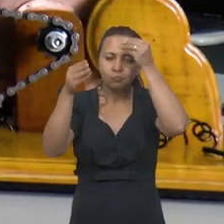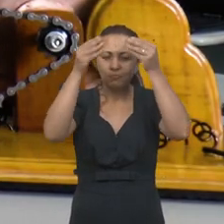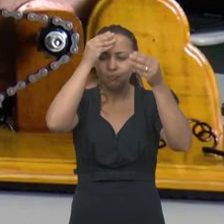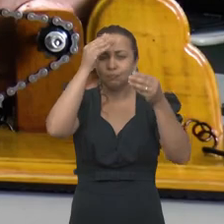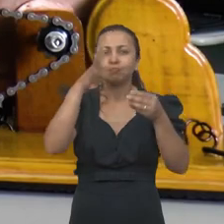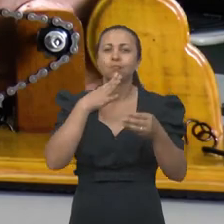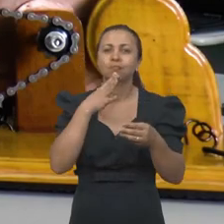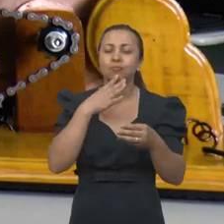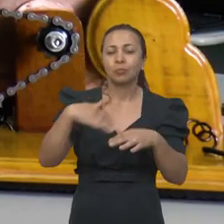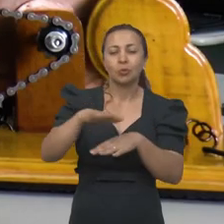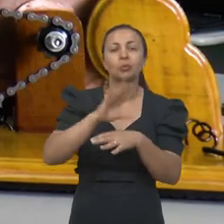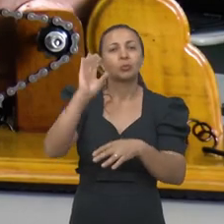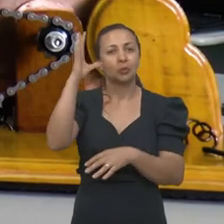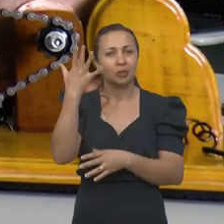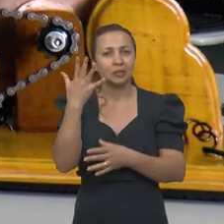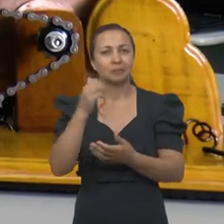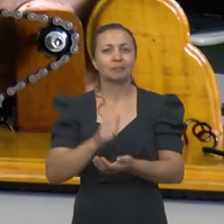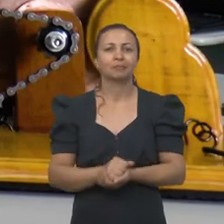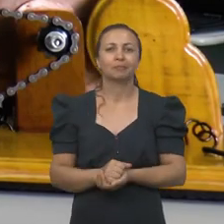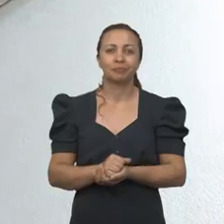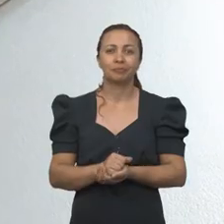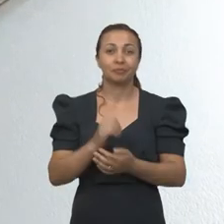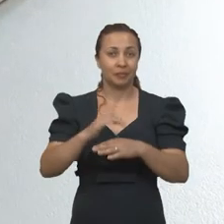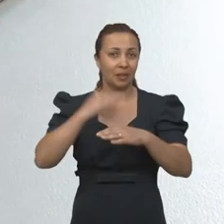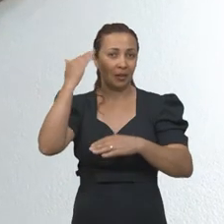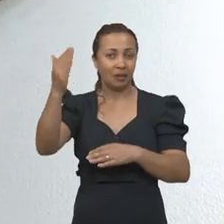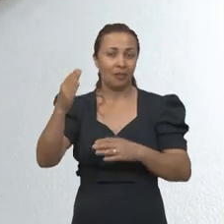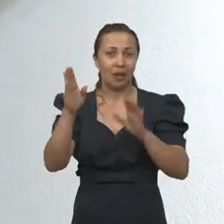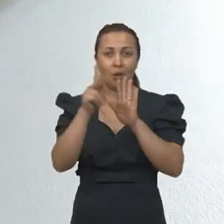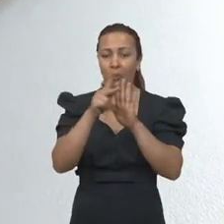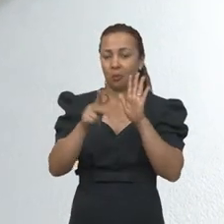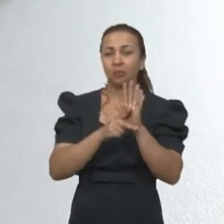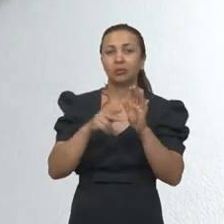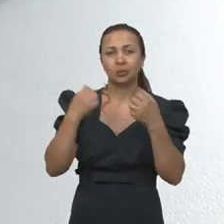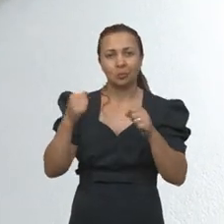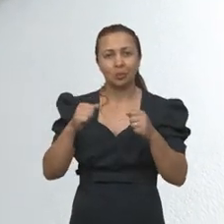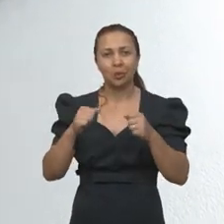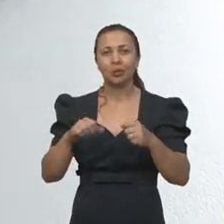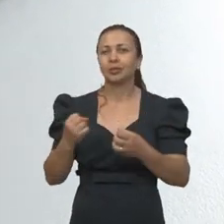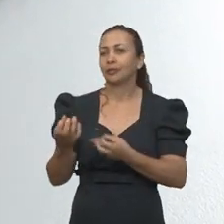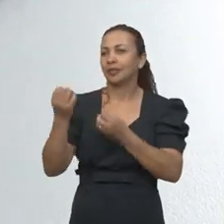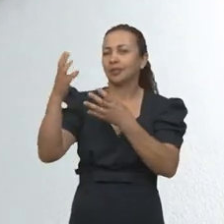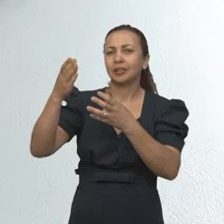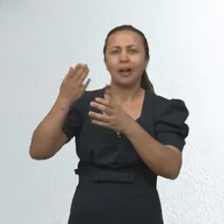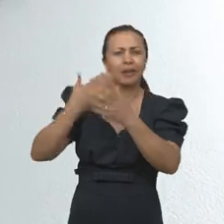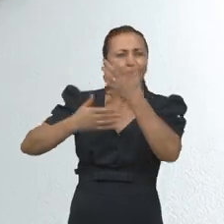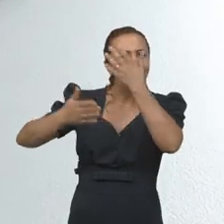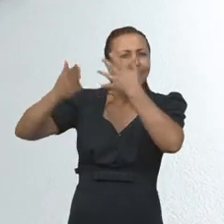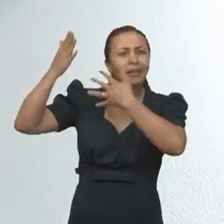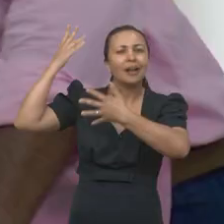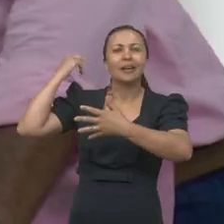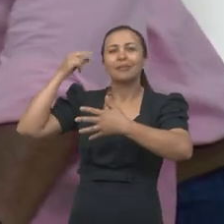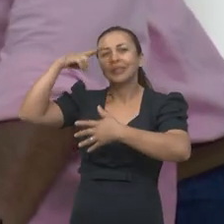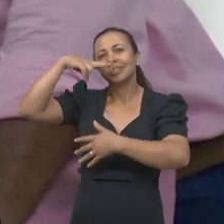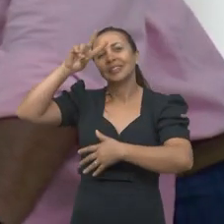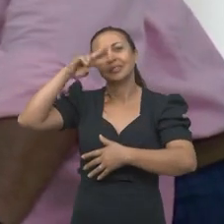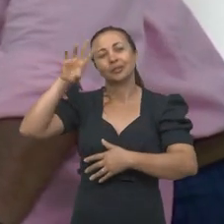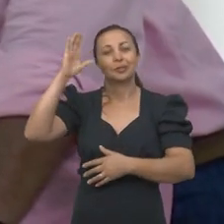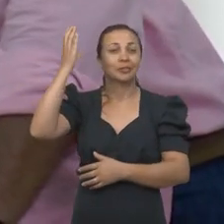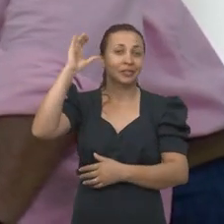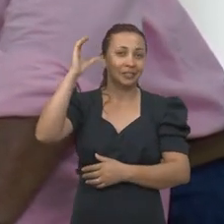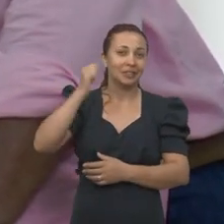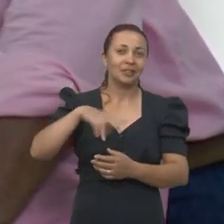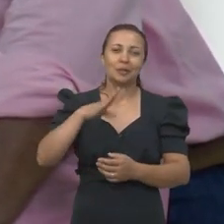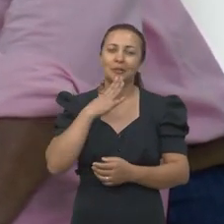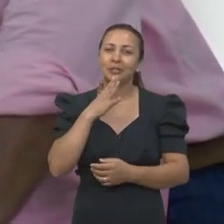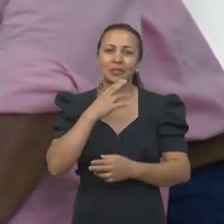conhecimento sobre aquele fenômeno. Através do projeto é possível viajar no tempo e na história da ciência,